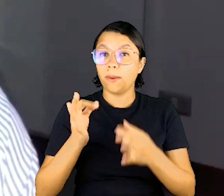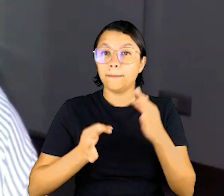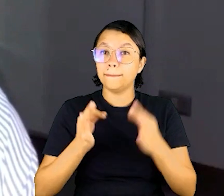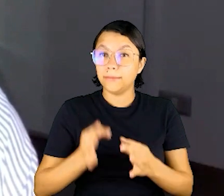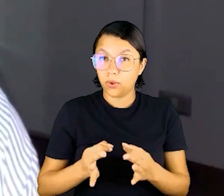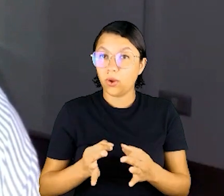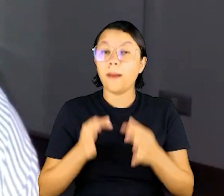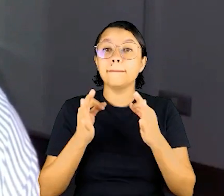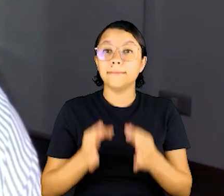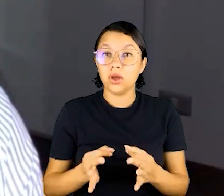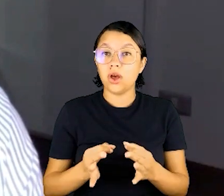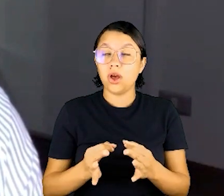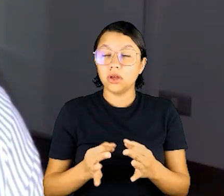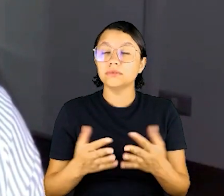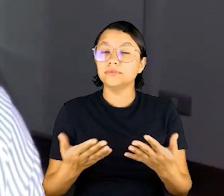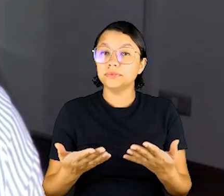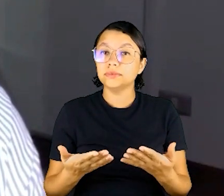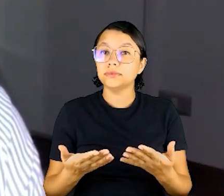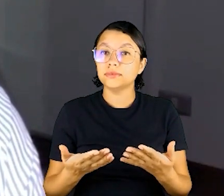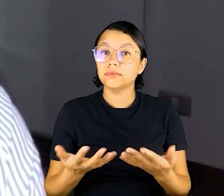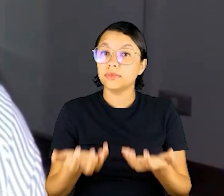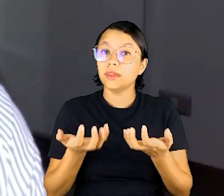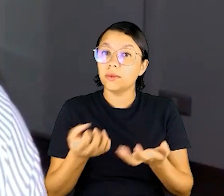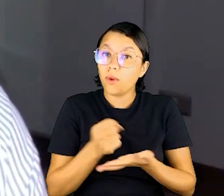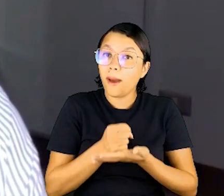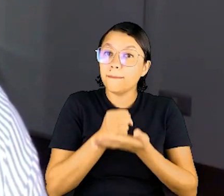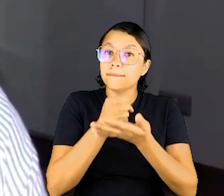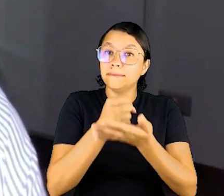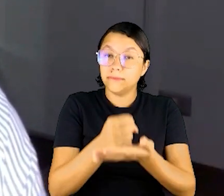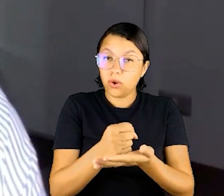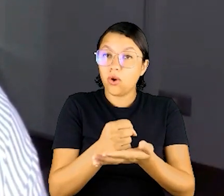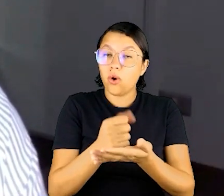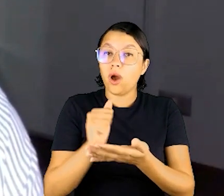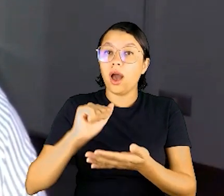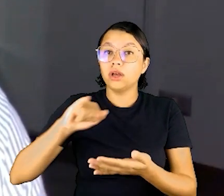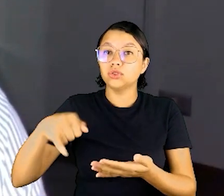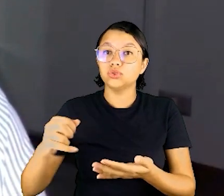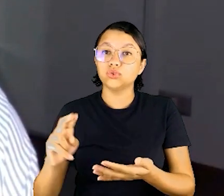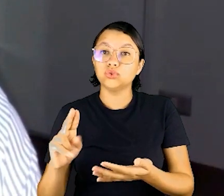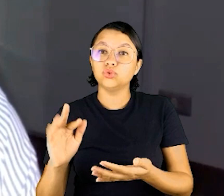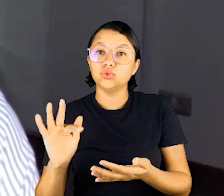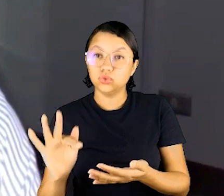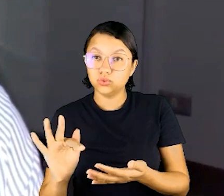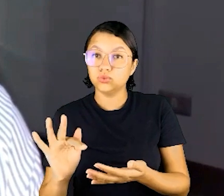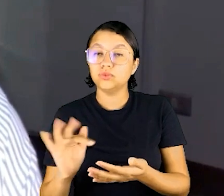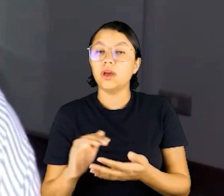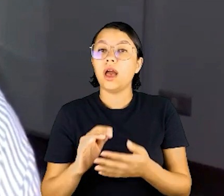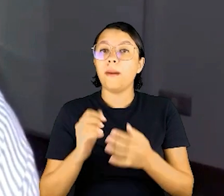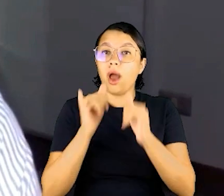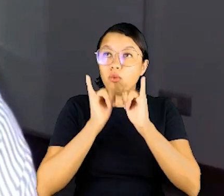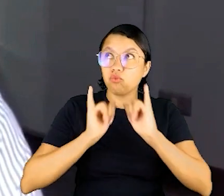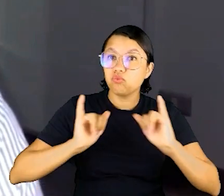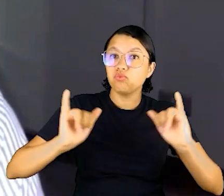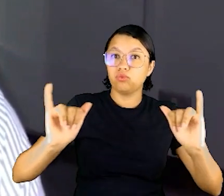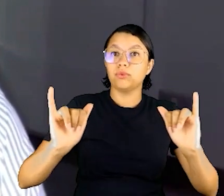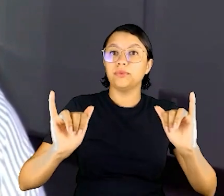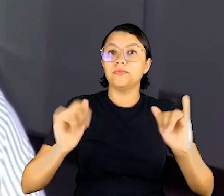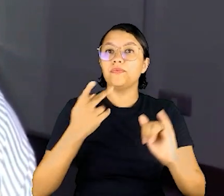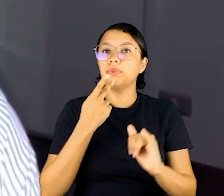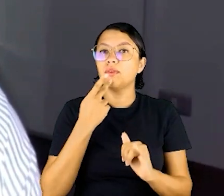material já pronto, estamos contando com o apoio da AJUF para a divulgação.